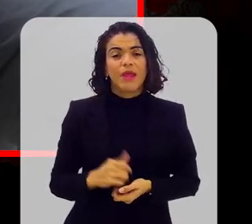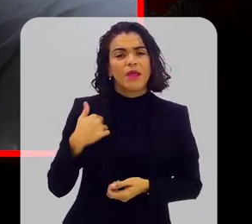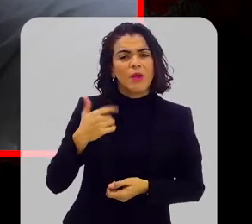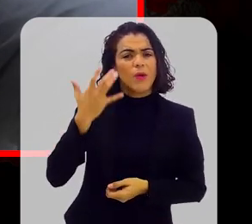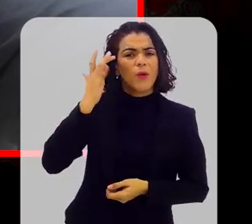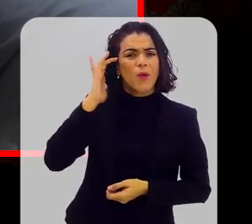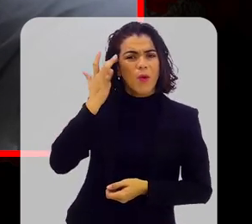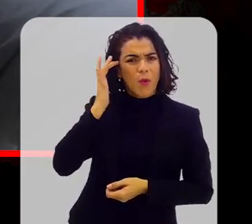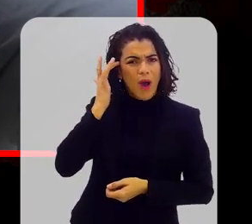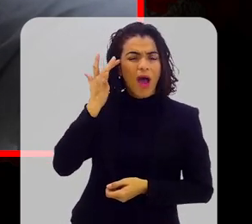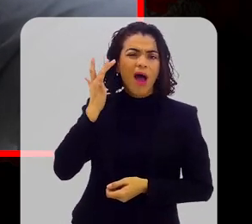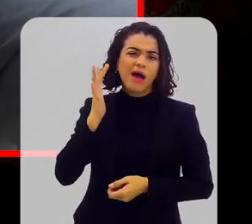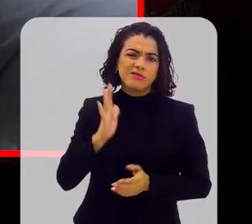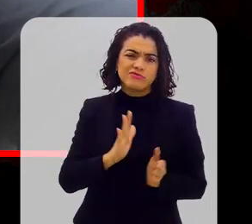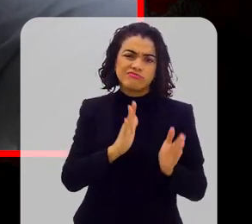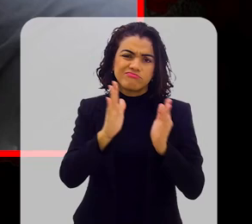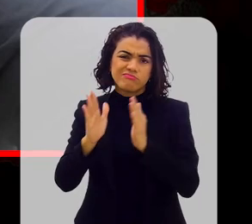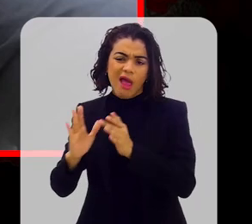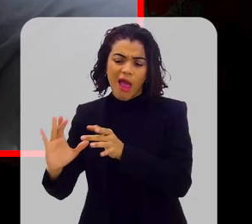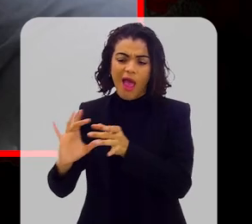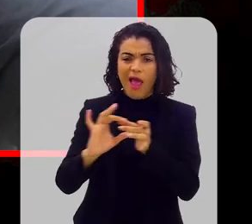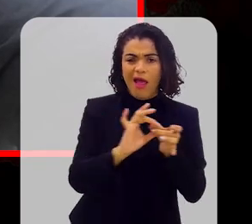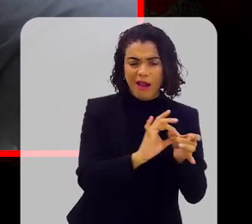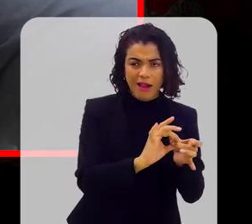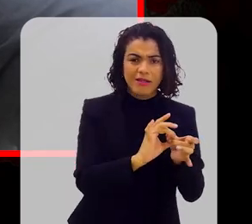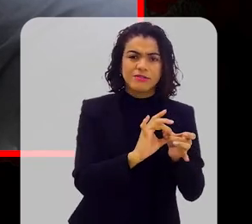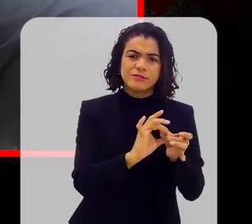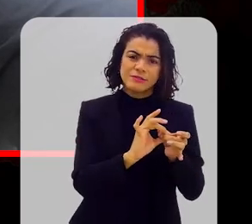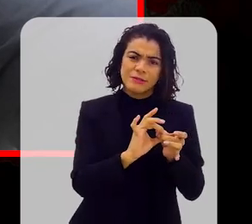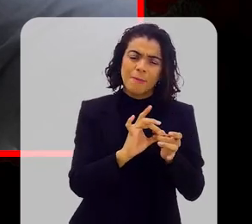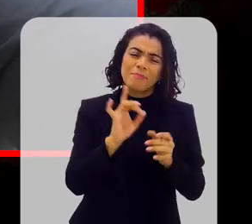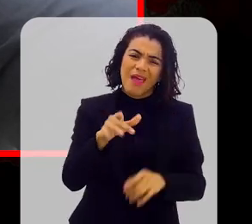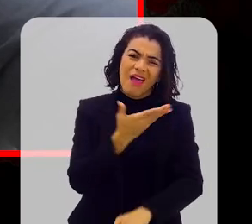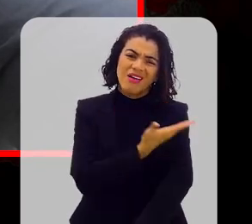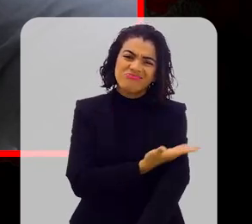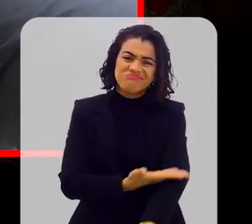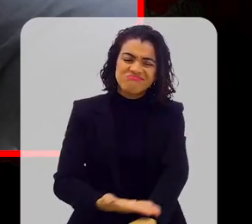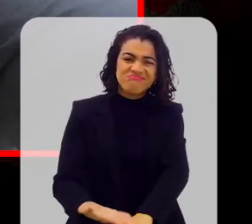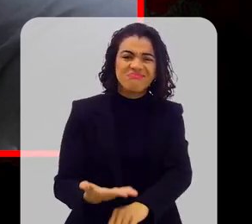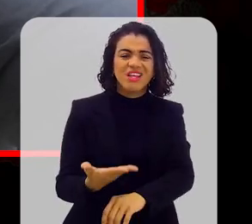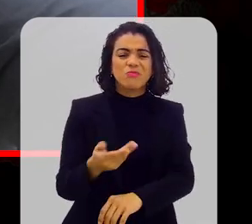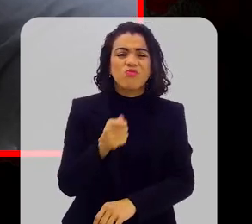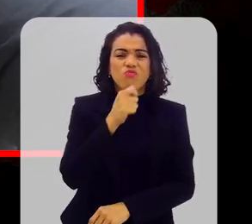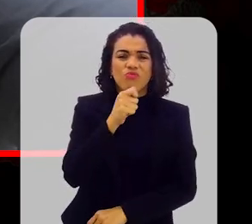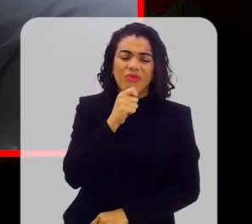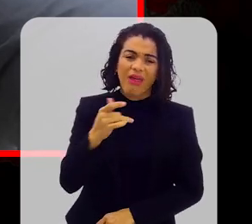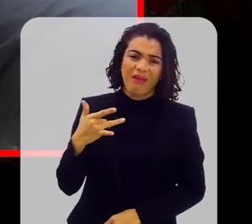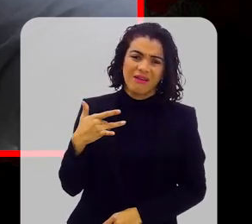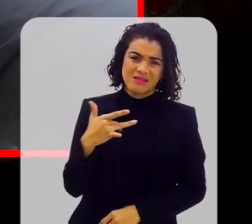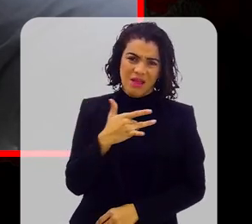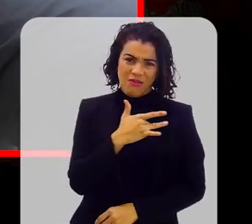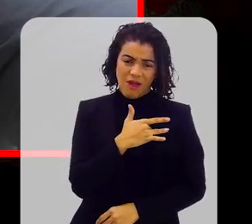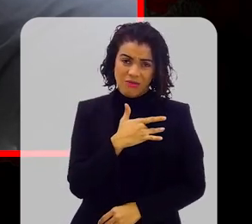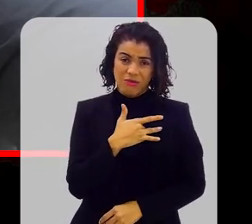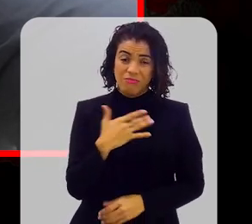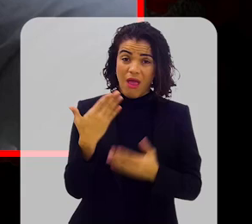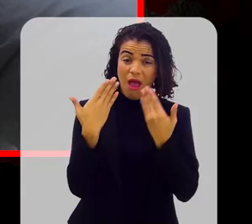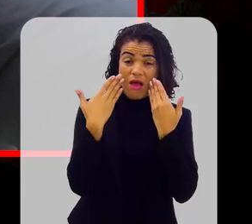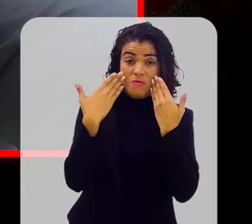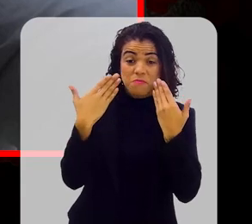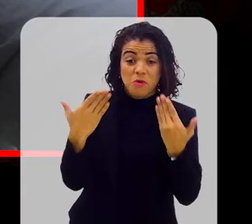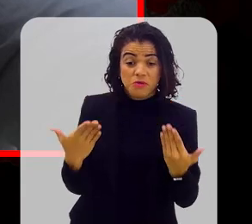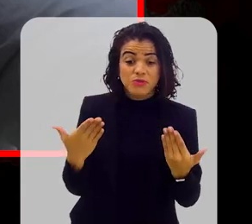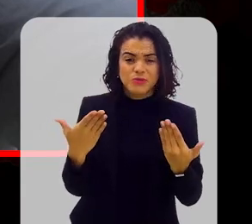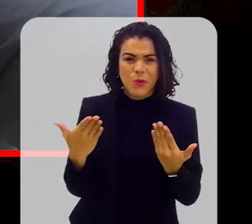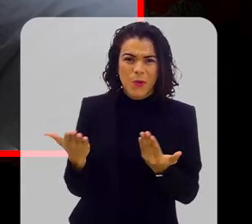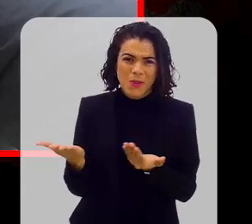Eu acho que, em parte, isso que eu disse relacionado a hábitos de vida completamente não saudáveis. A gente tem uma exposição ainda só à